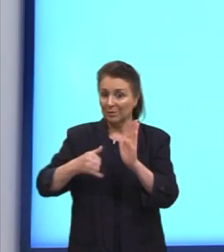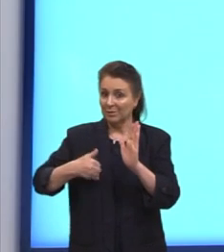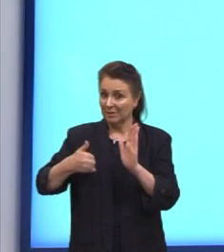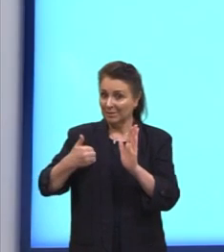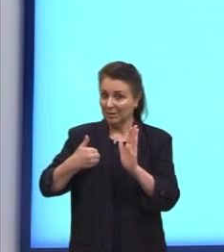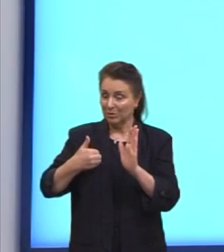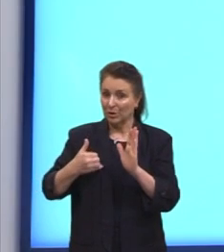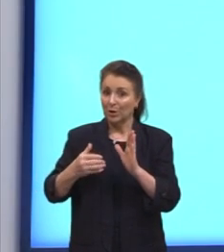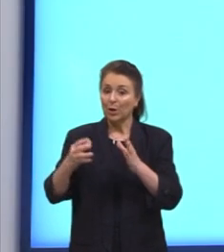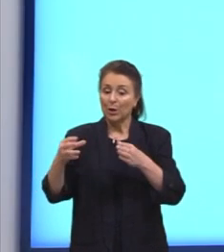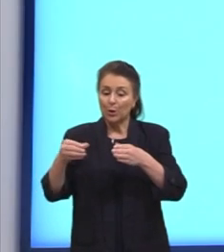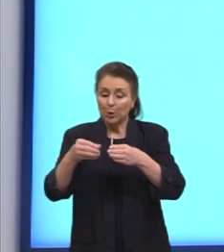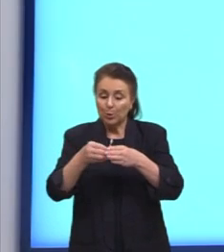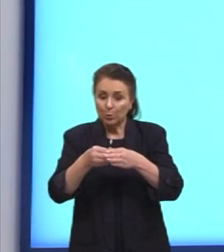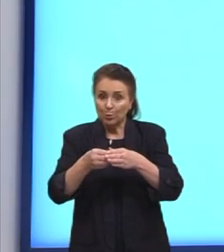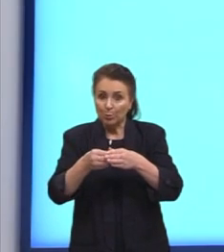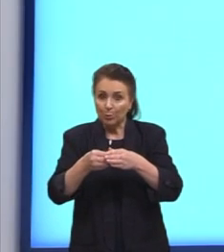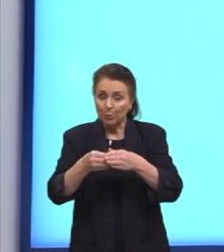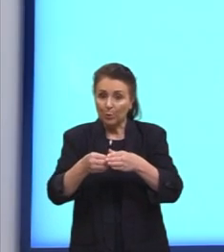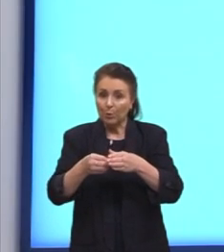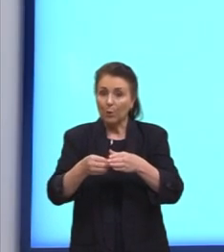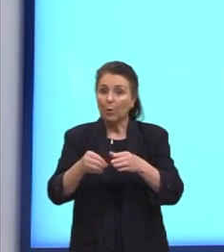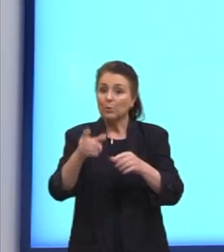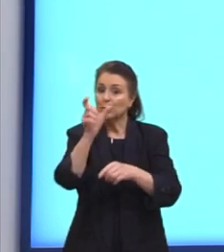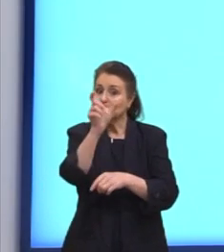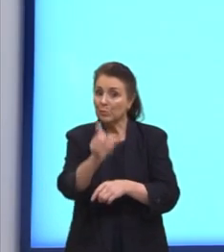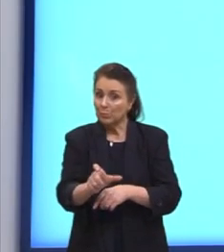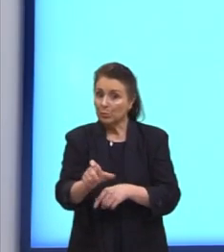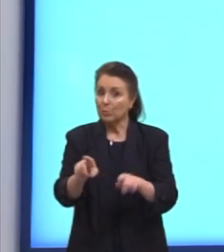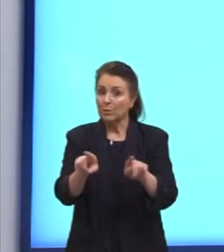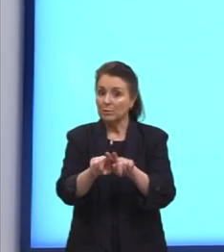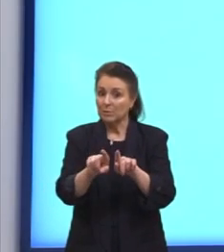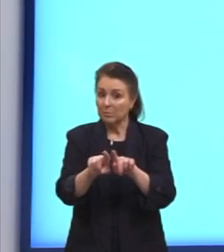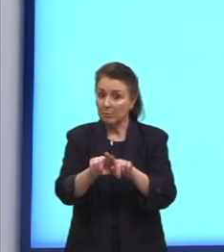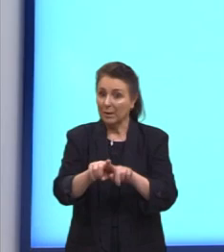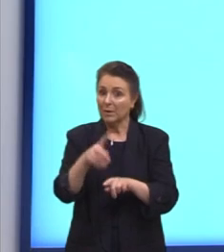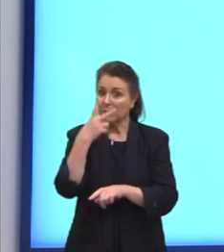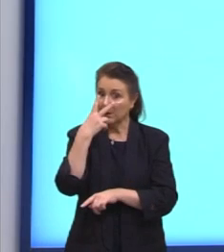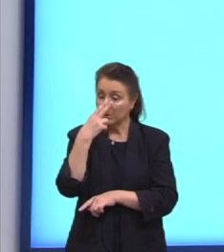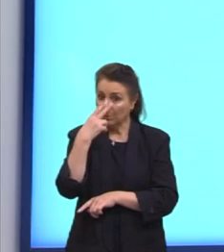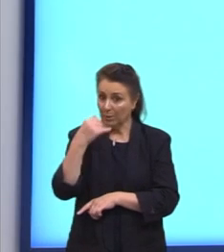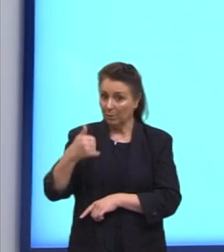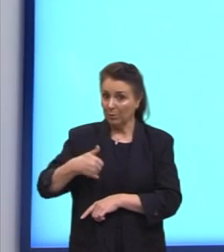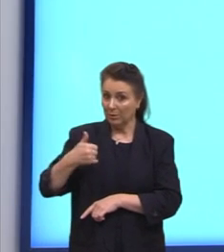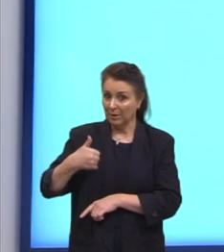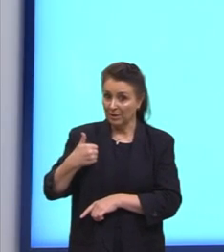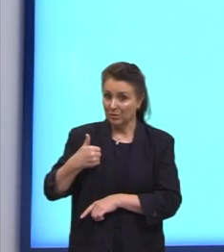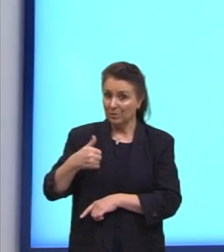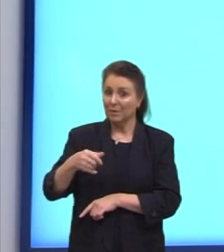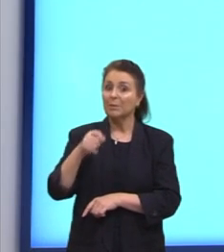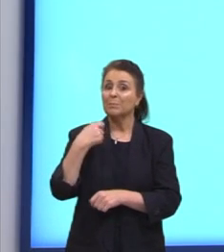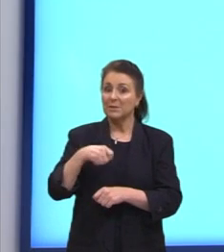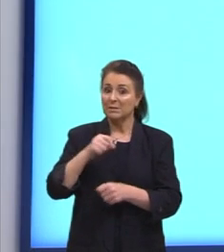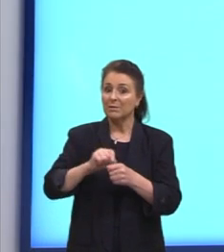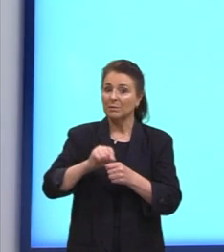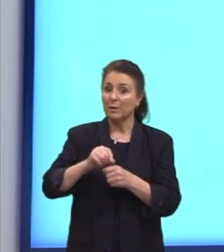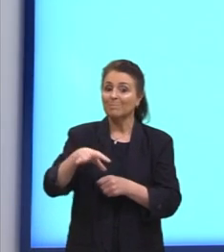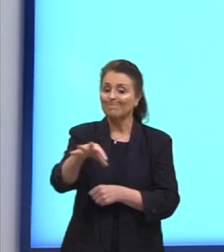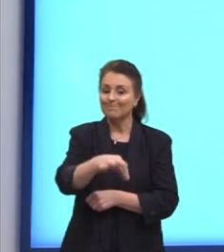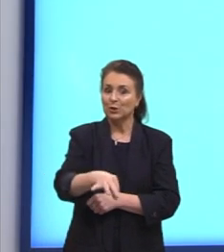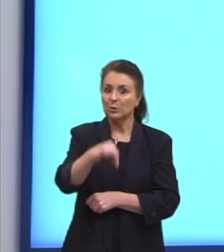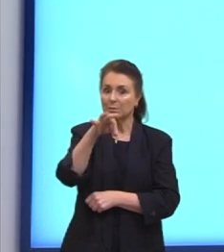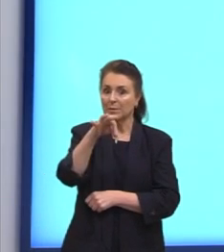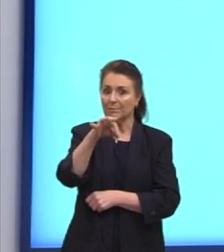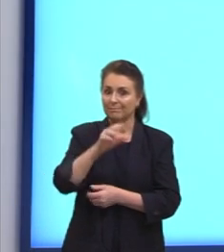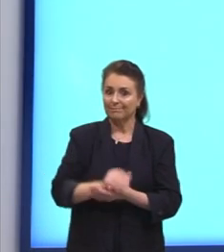subgrupos de pessoas com a mesma idade, a ordem seja decidida por sorteio. E aí